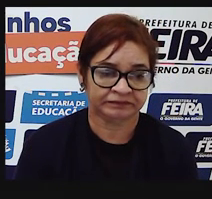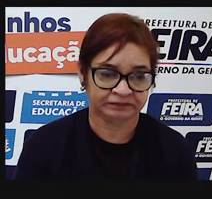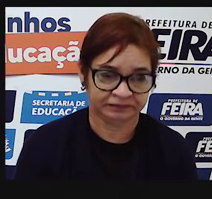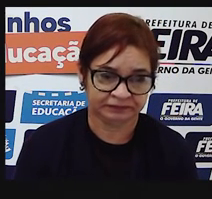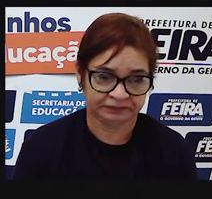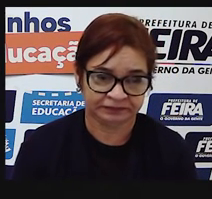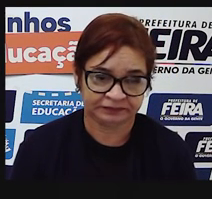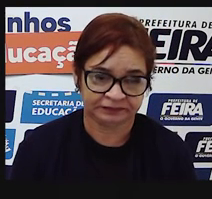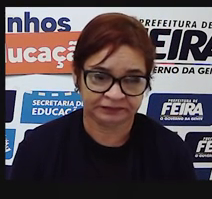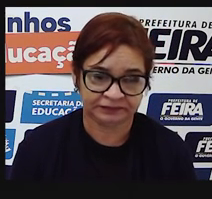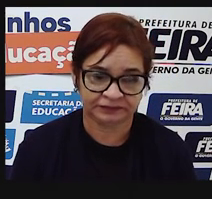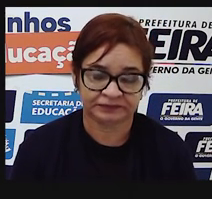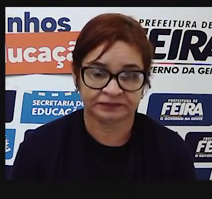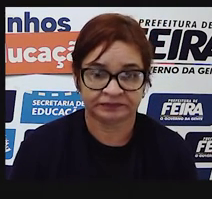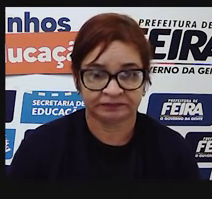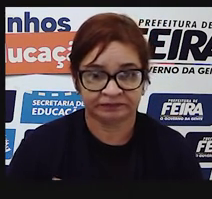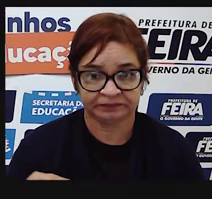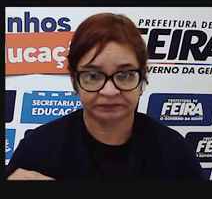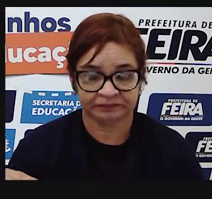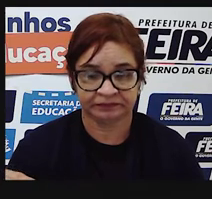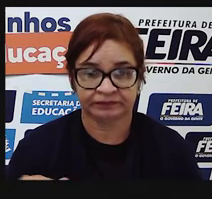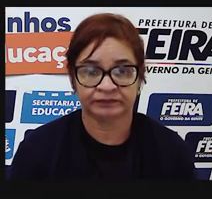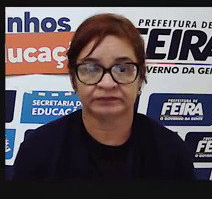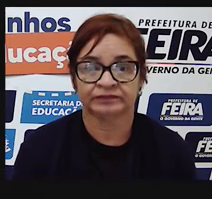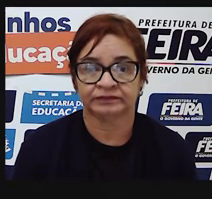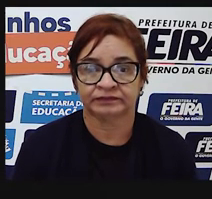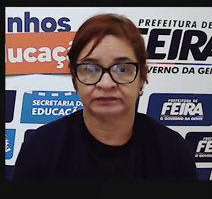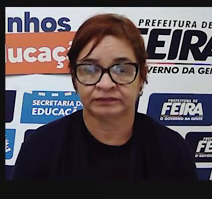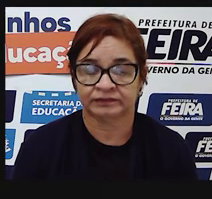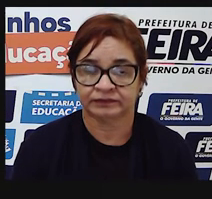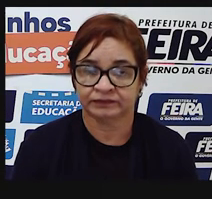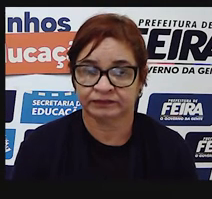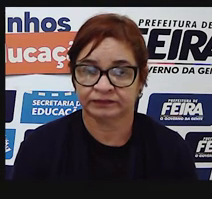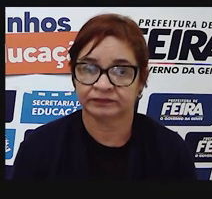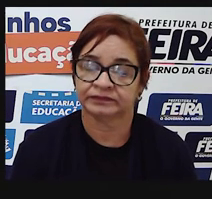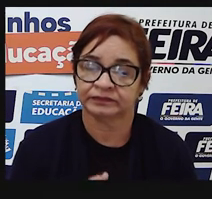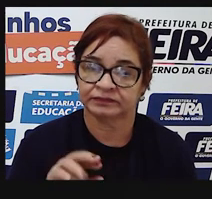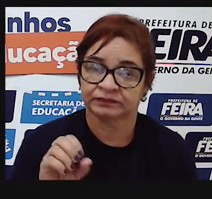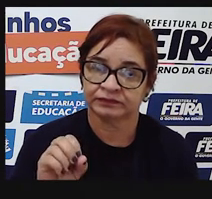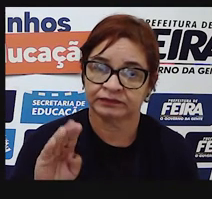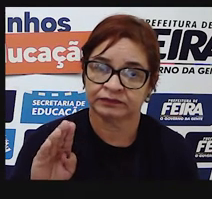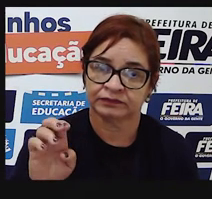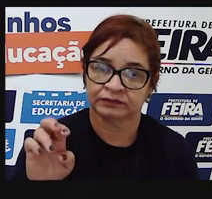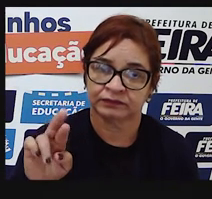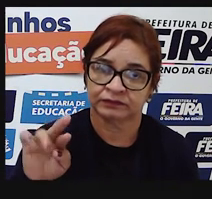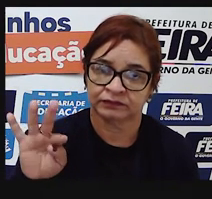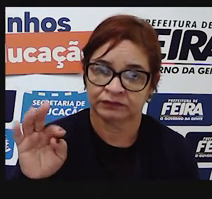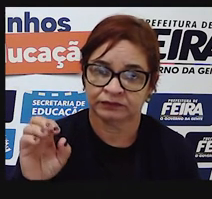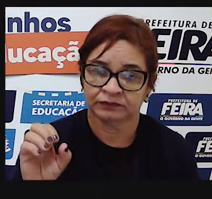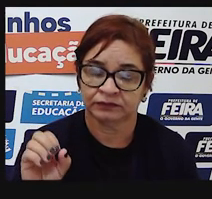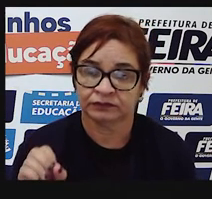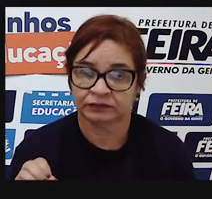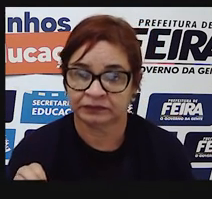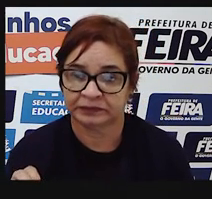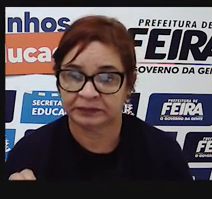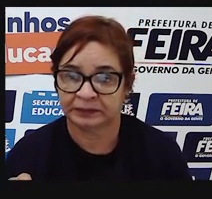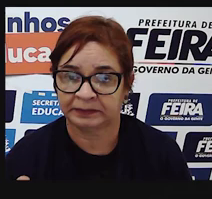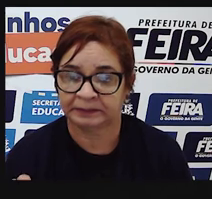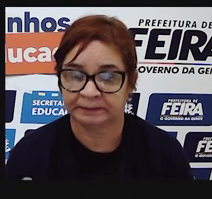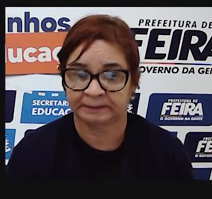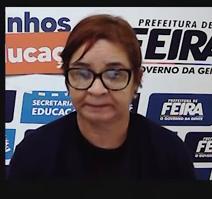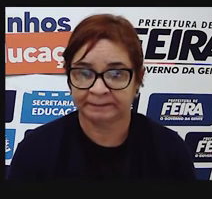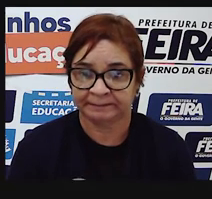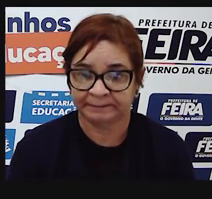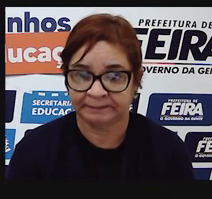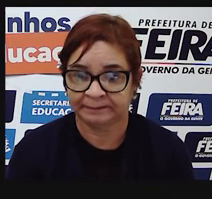Observem a frase que está em destaque. Roberto, o representante de artigos de festa, já chegou.